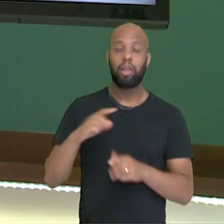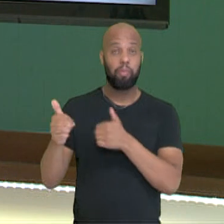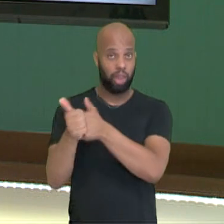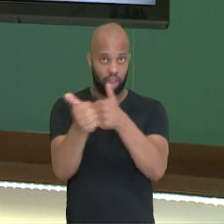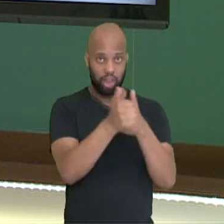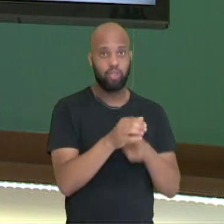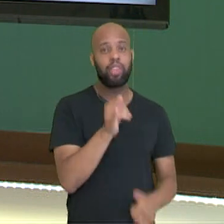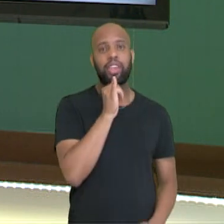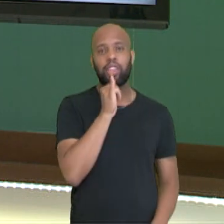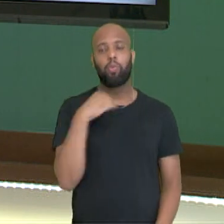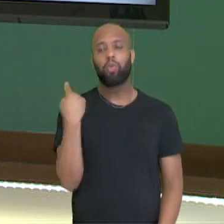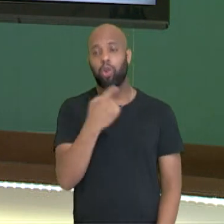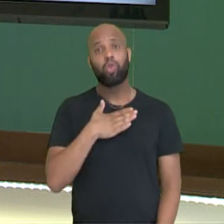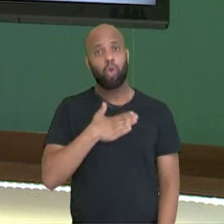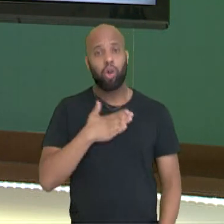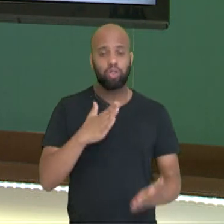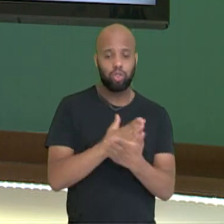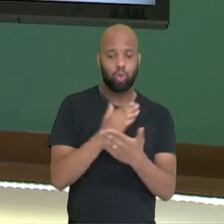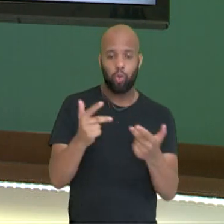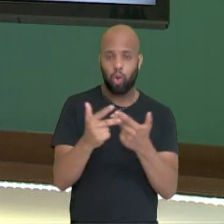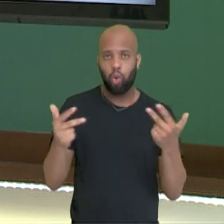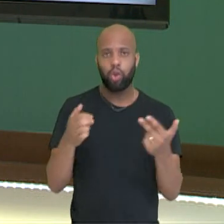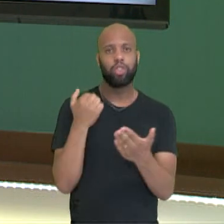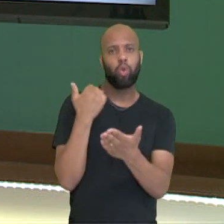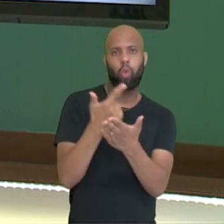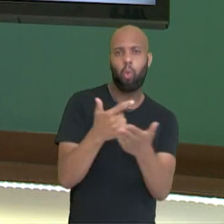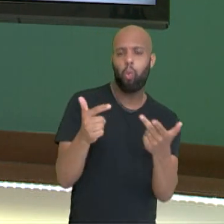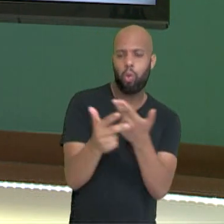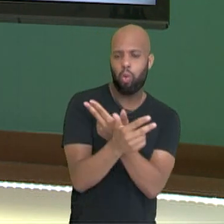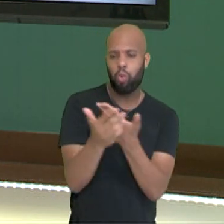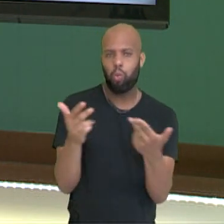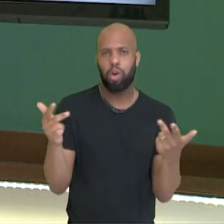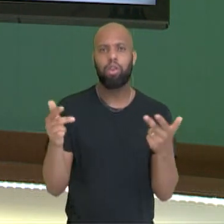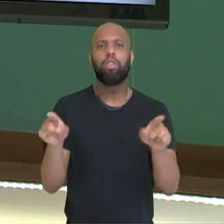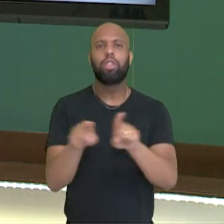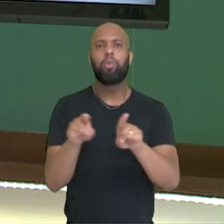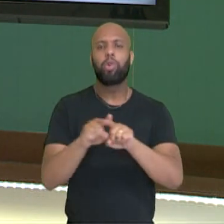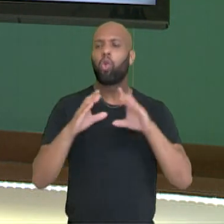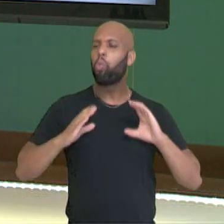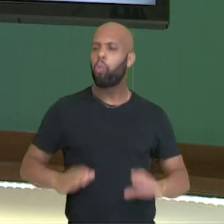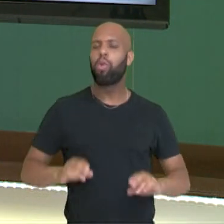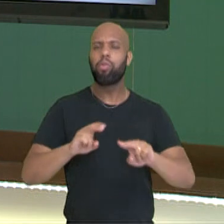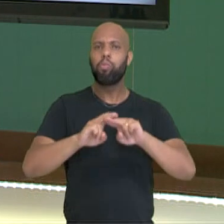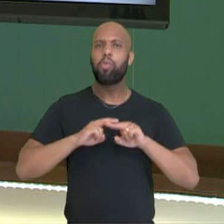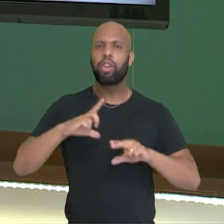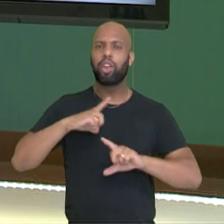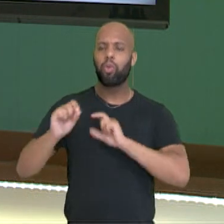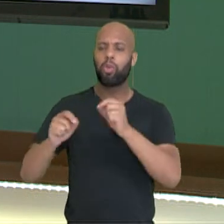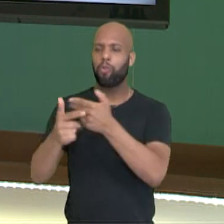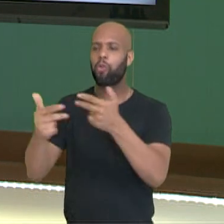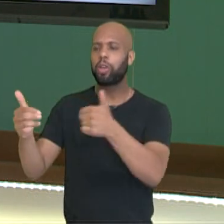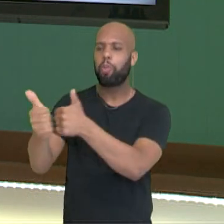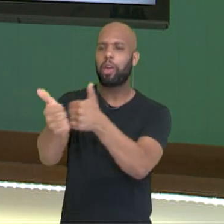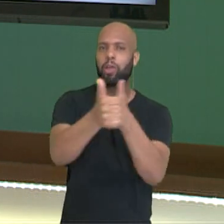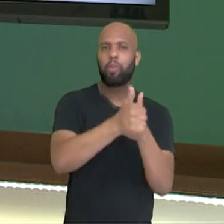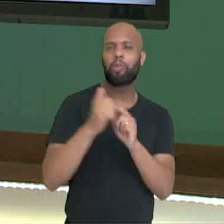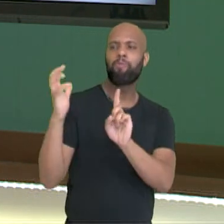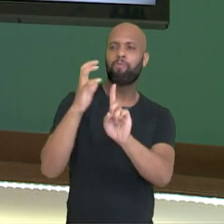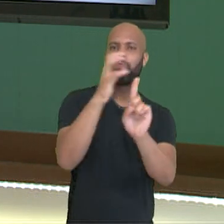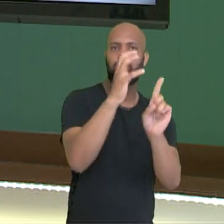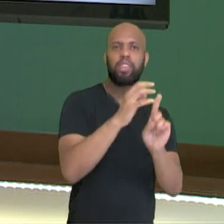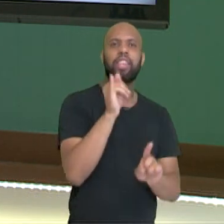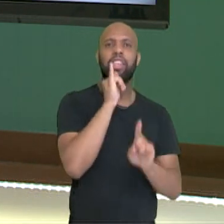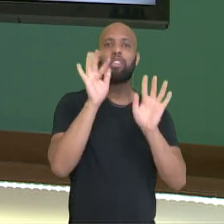gente gosta de coisas, a gente consome coisas, a gente se comporta de determinada maneira por conta das coisas que estão à nossa volta, por conta da